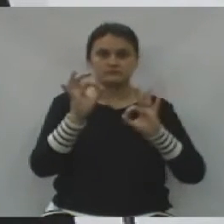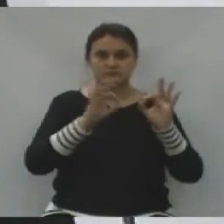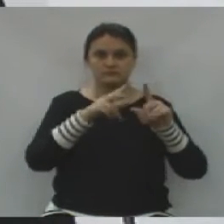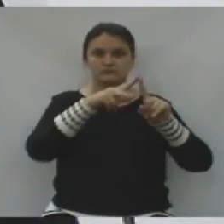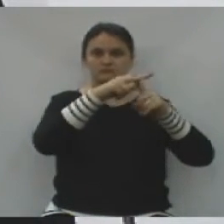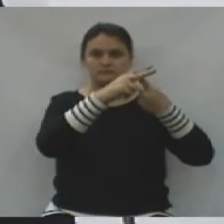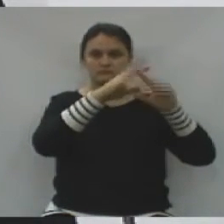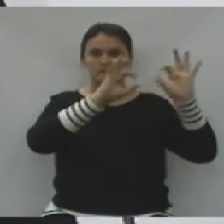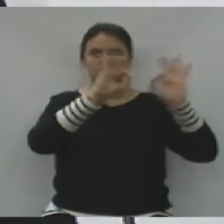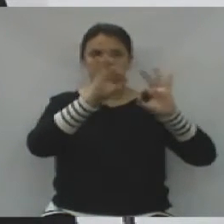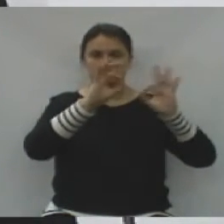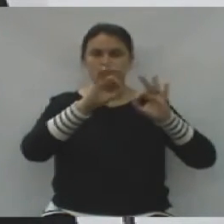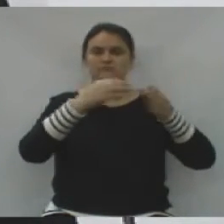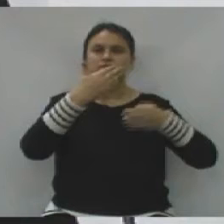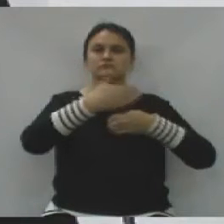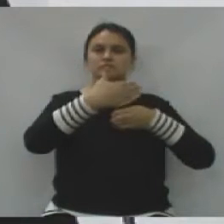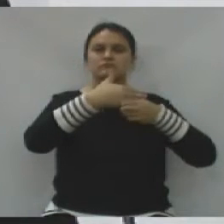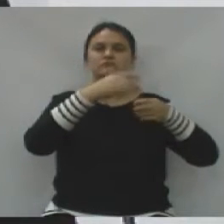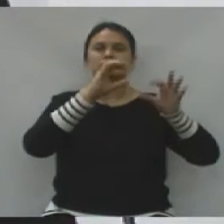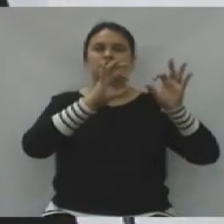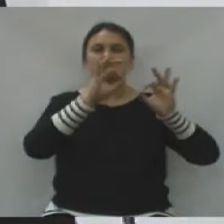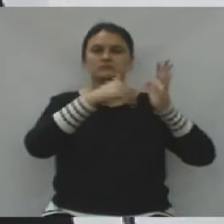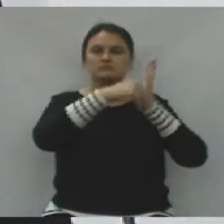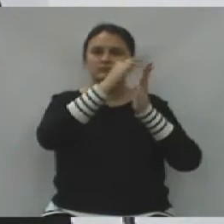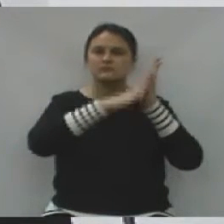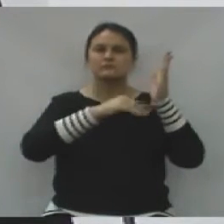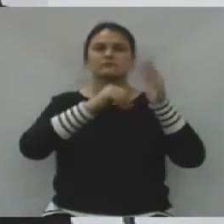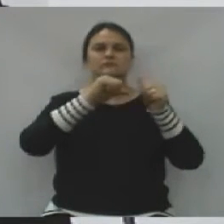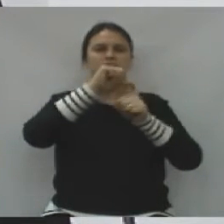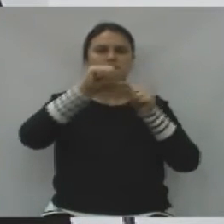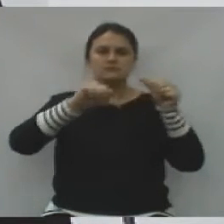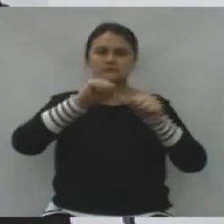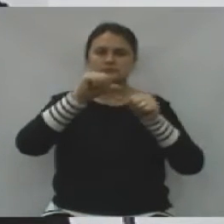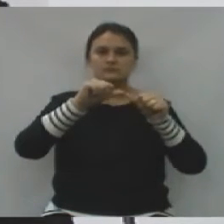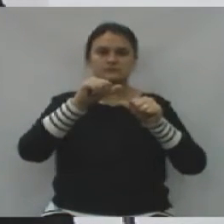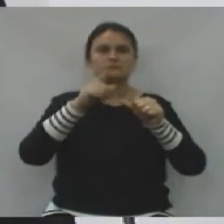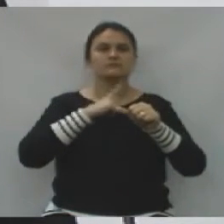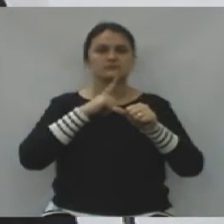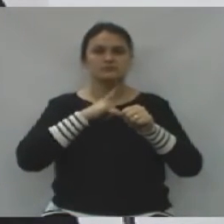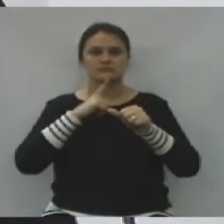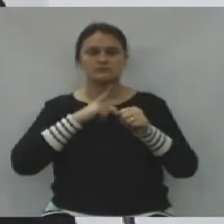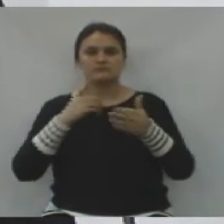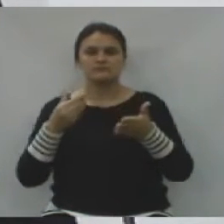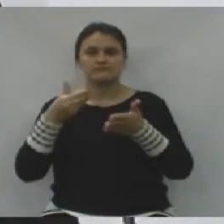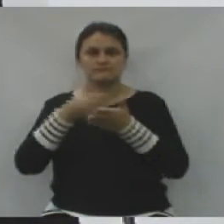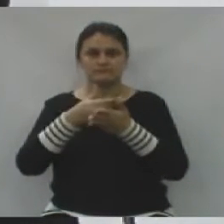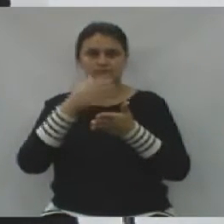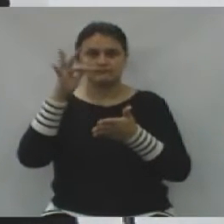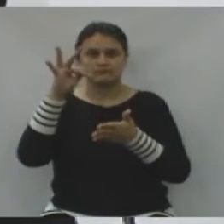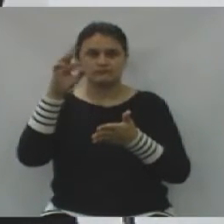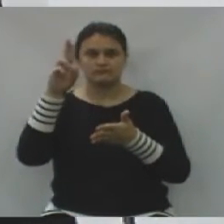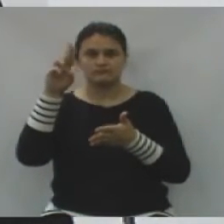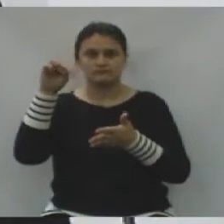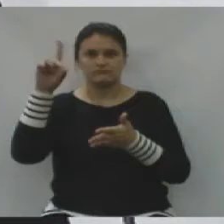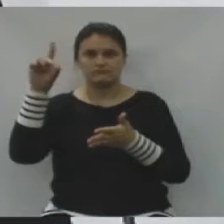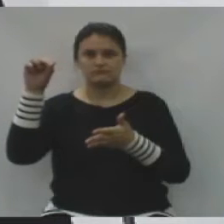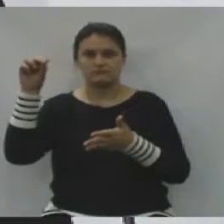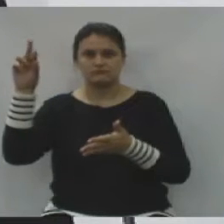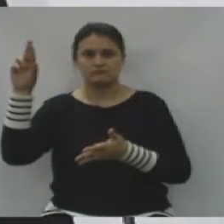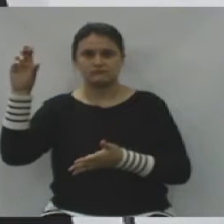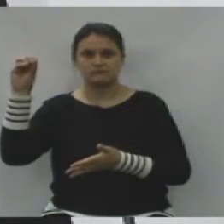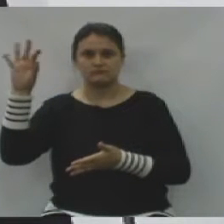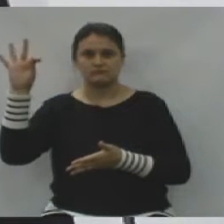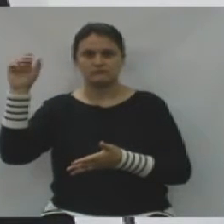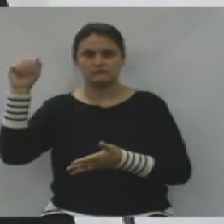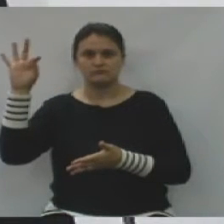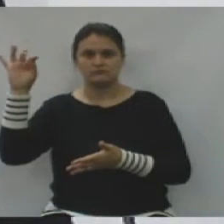frente às necessidades, complementando a verba já do fundo rotativo e as iniciativas da APMF